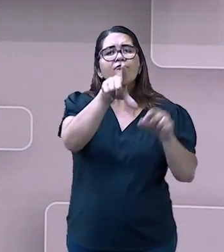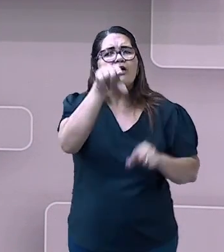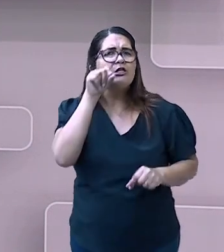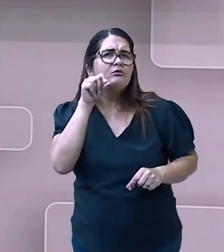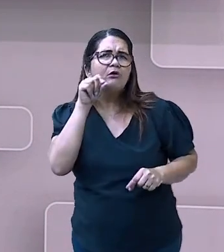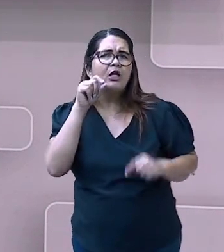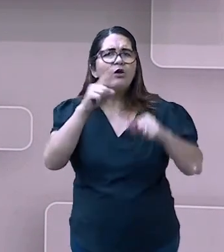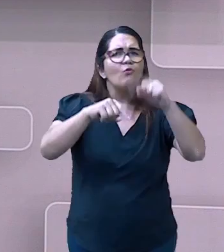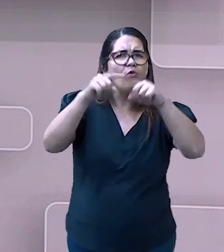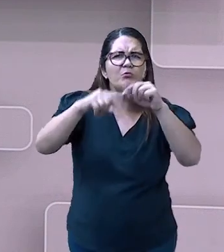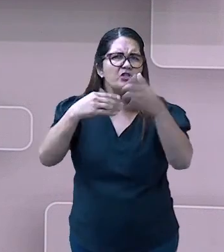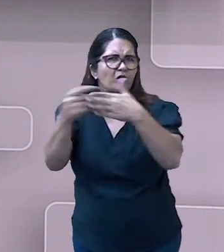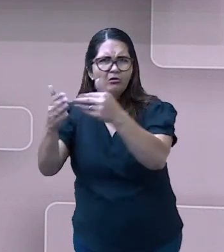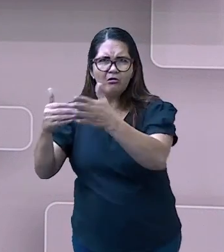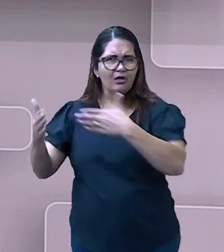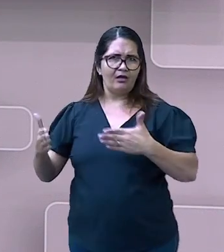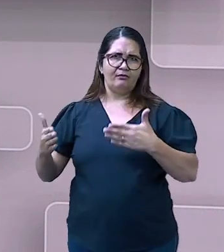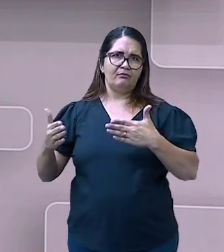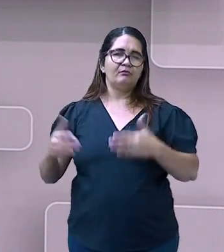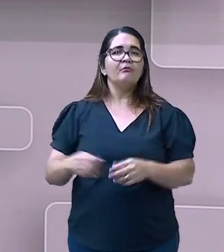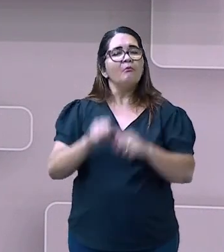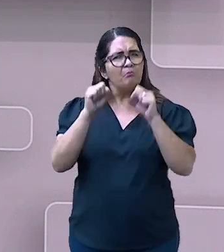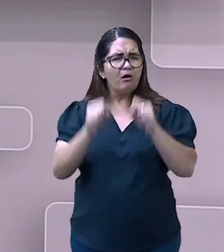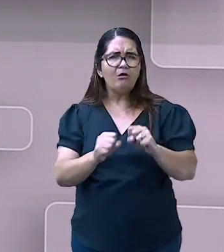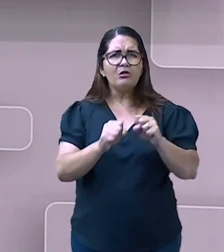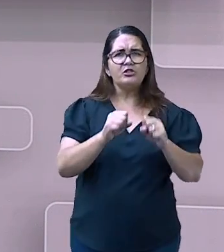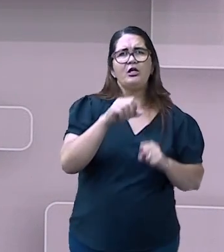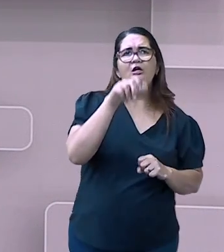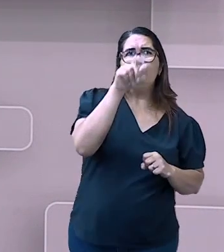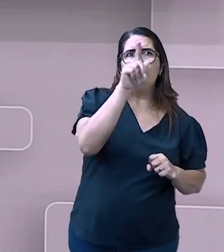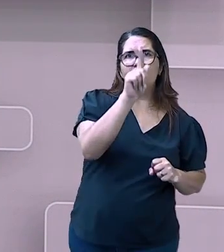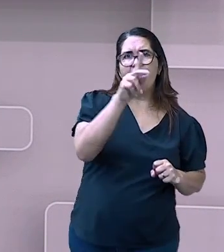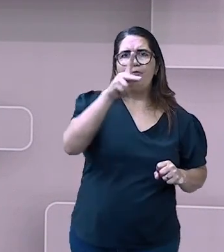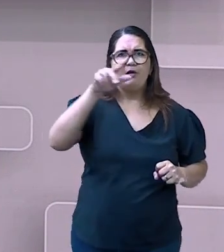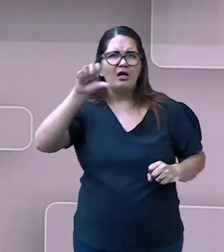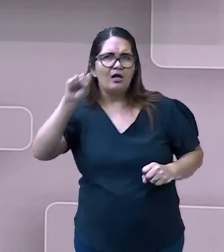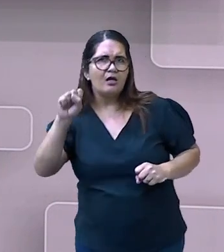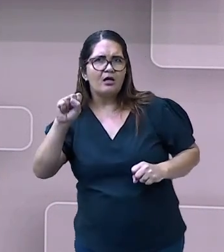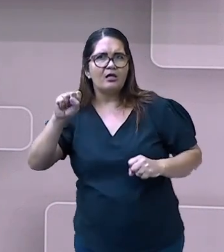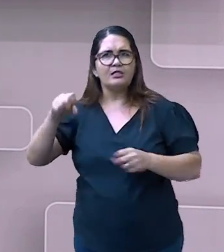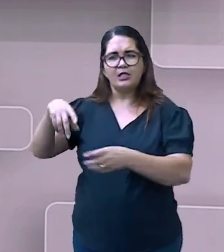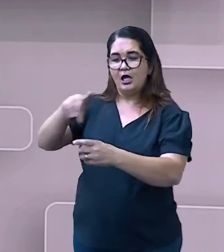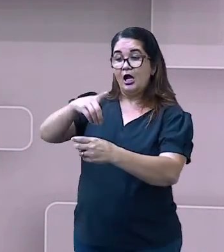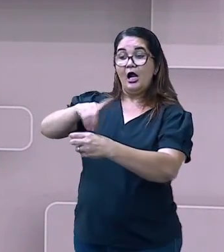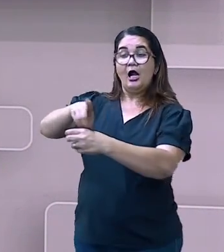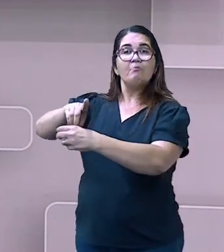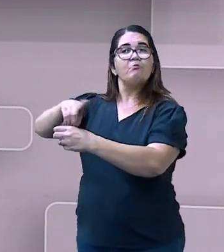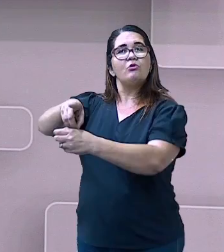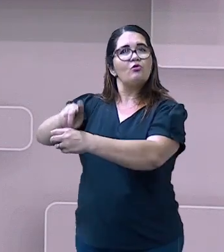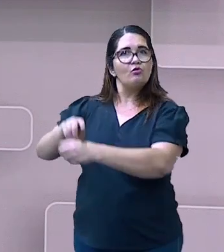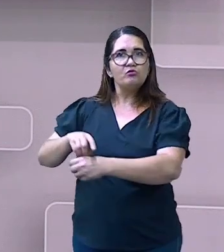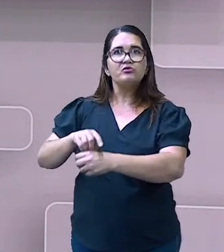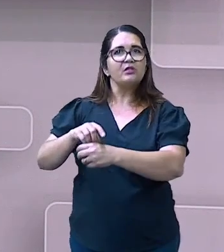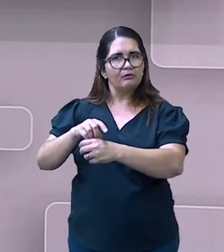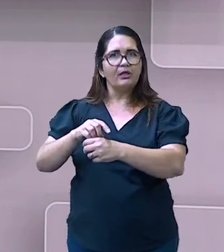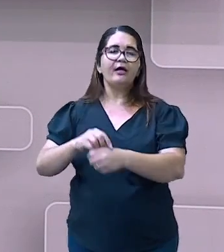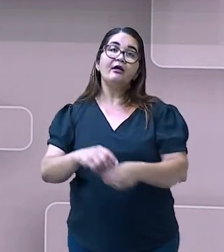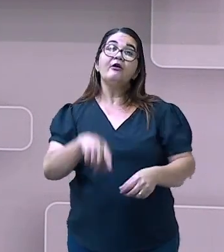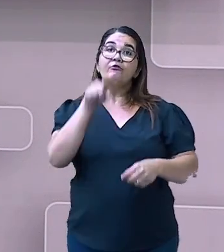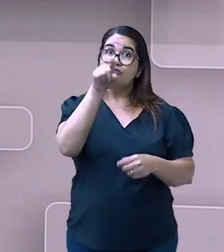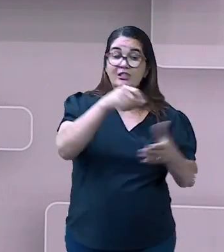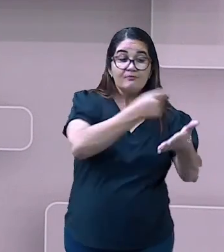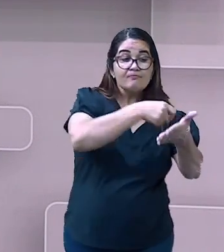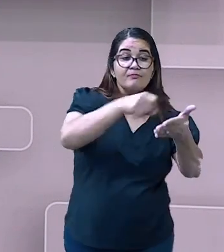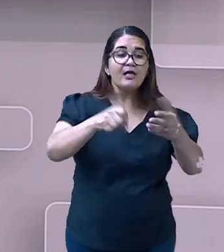falar sobre ele. Se você não consegue escrever sobre esse aparelho, você vai falar sobre as características, como ele serve,